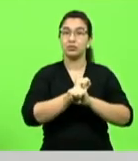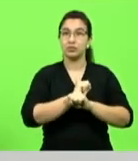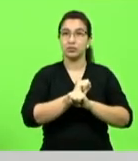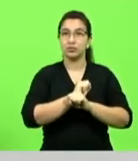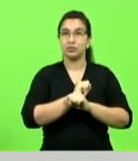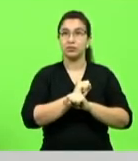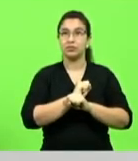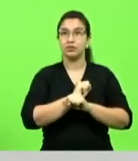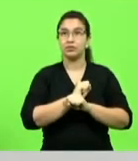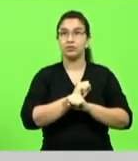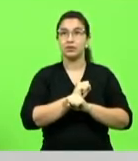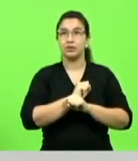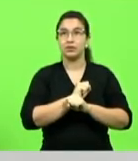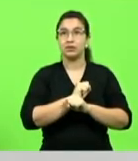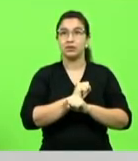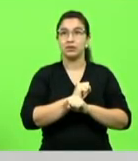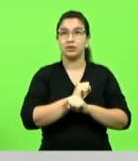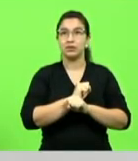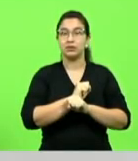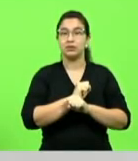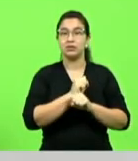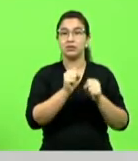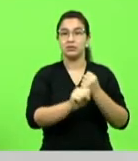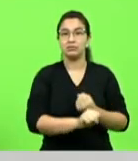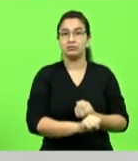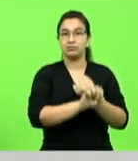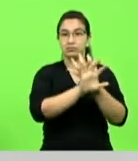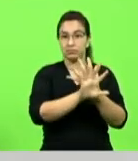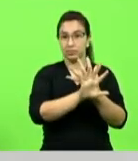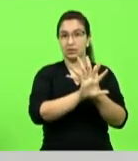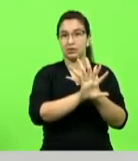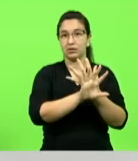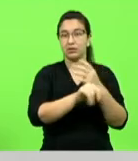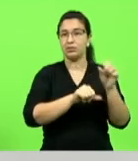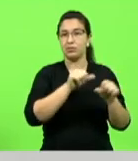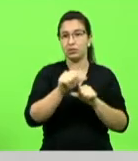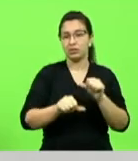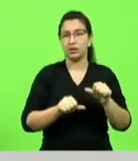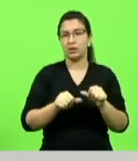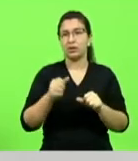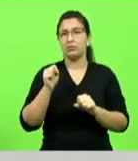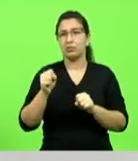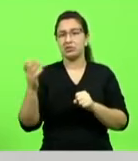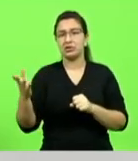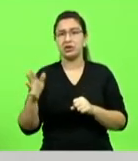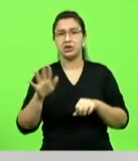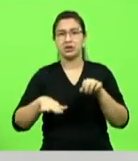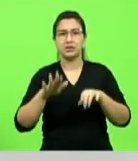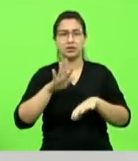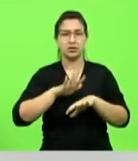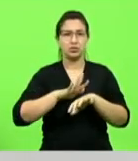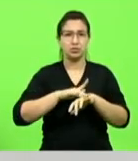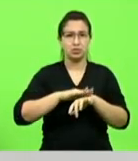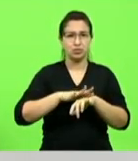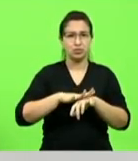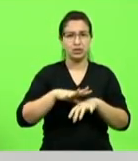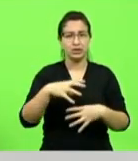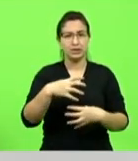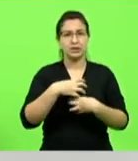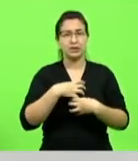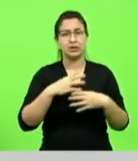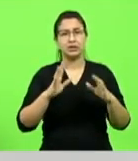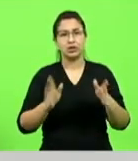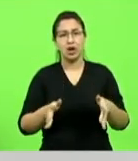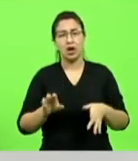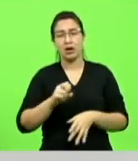a modalidade home office de trabalho salvo as exceções ali de quem tem comorbidades ou de quem tem a